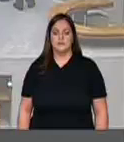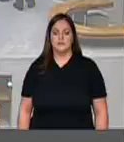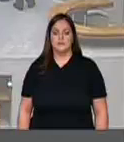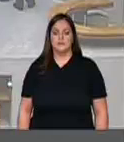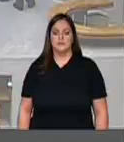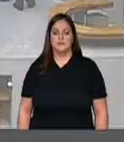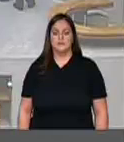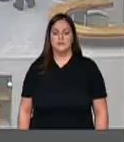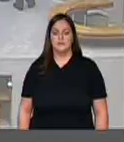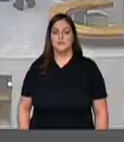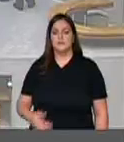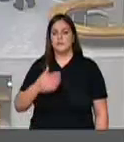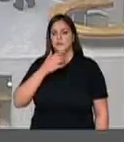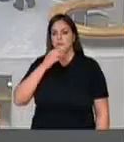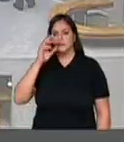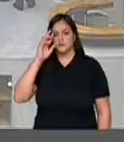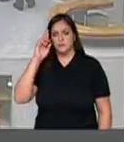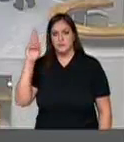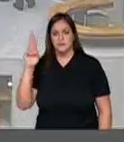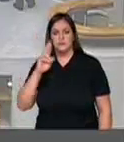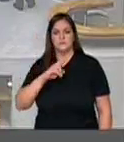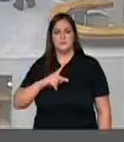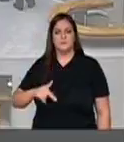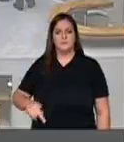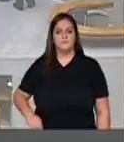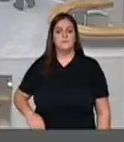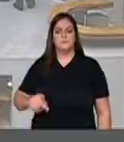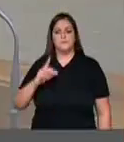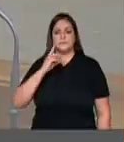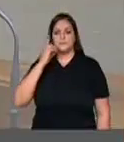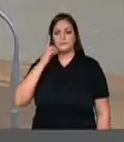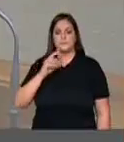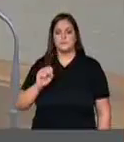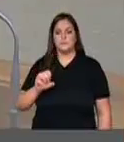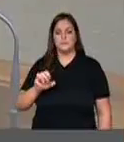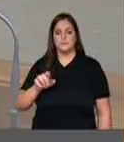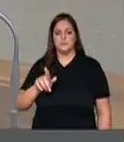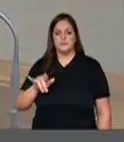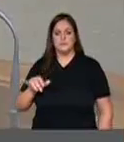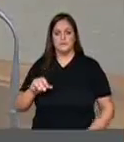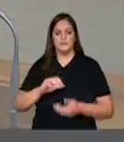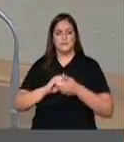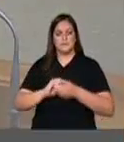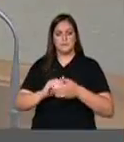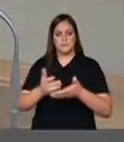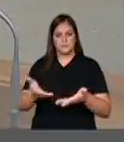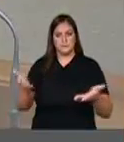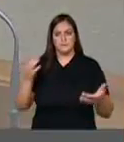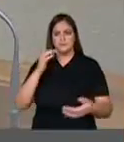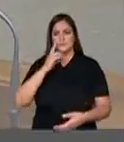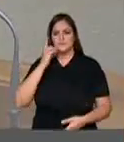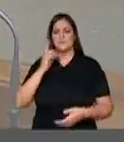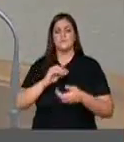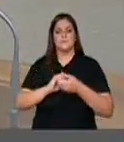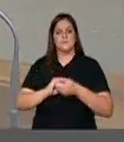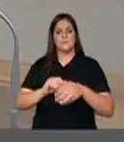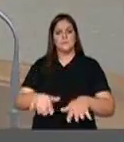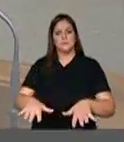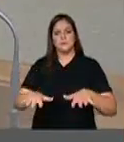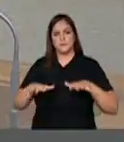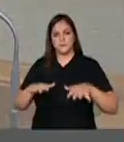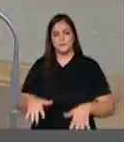Senhor presidente, deputado Sérgio Zweiter, caros deputados, queridas deputadas,